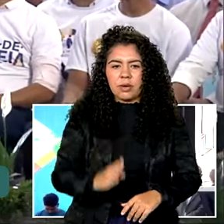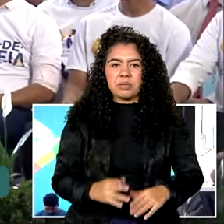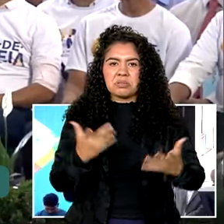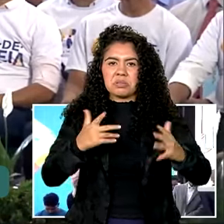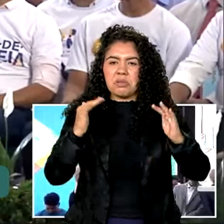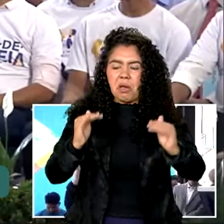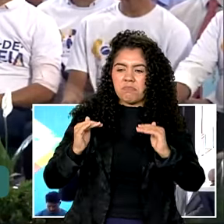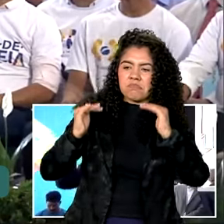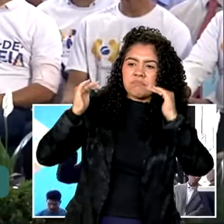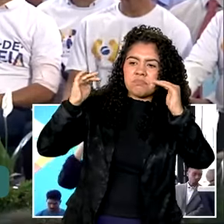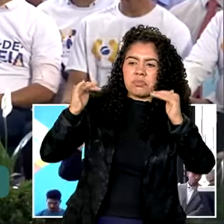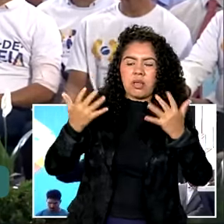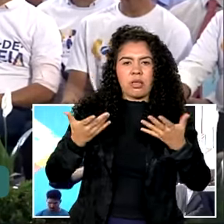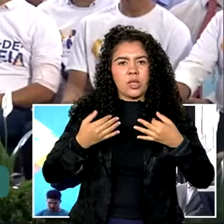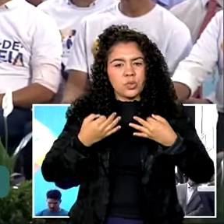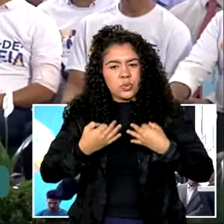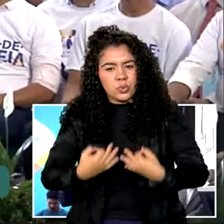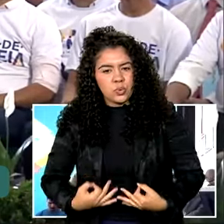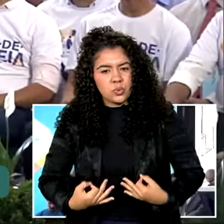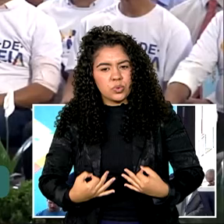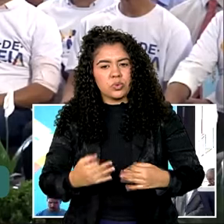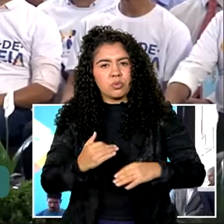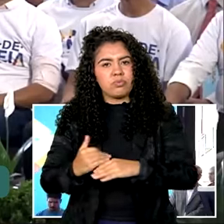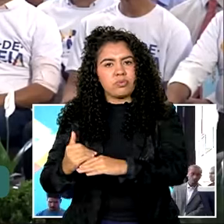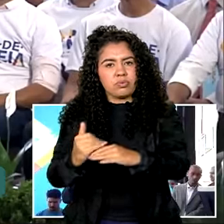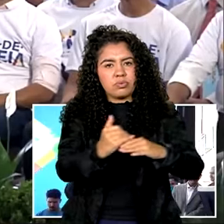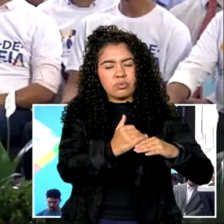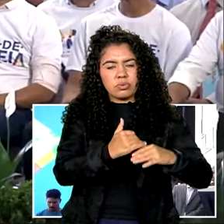soberano e quer ser justo com as pessoas.